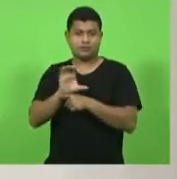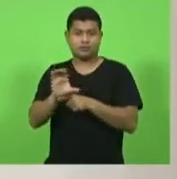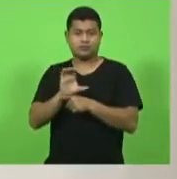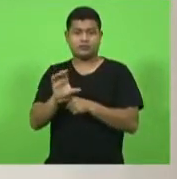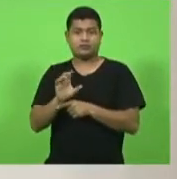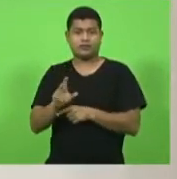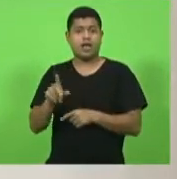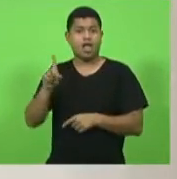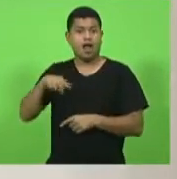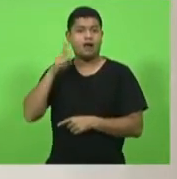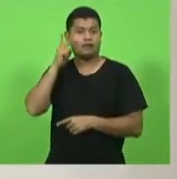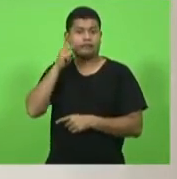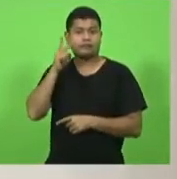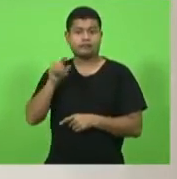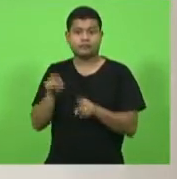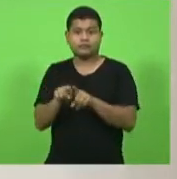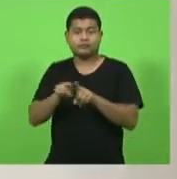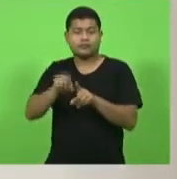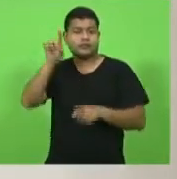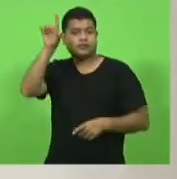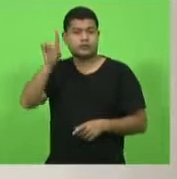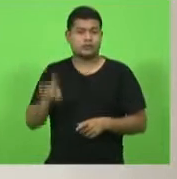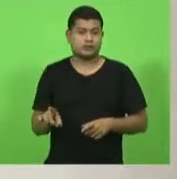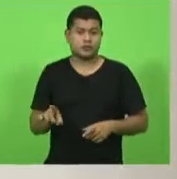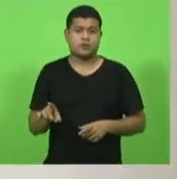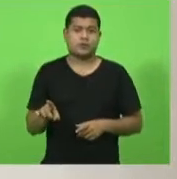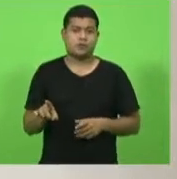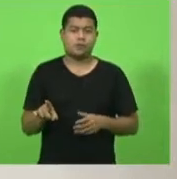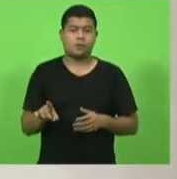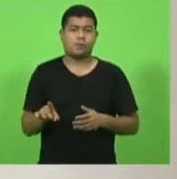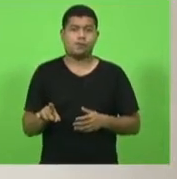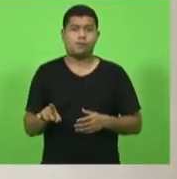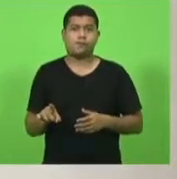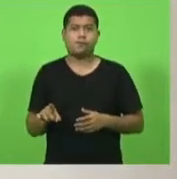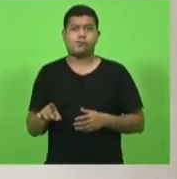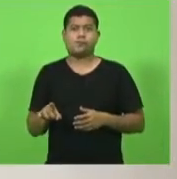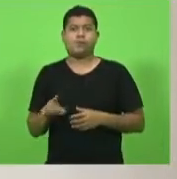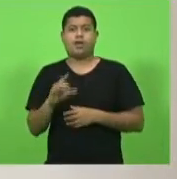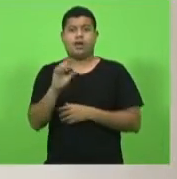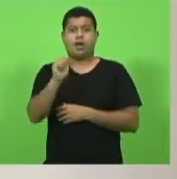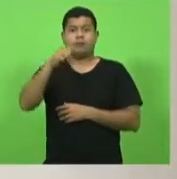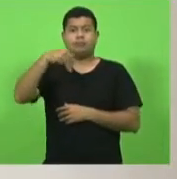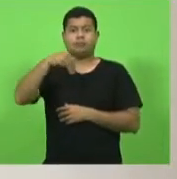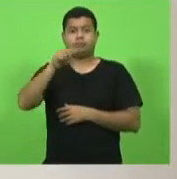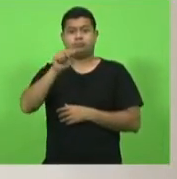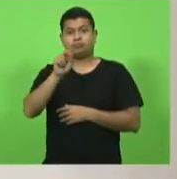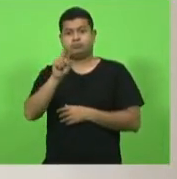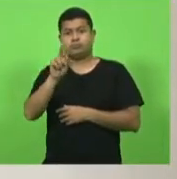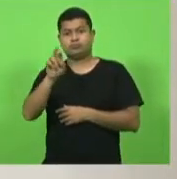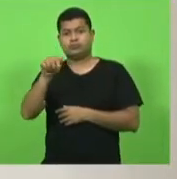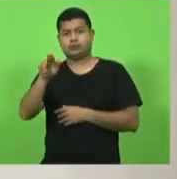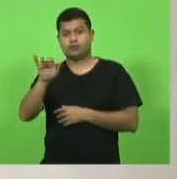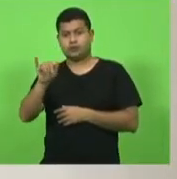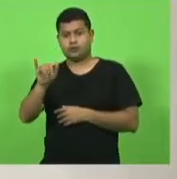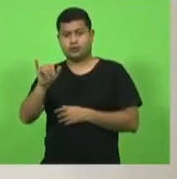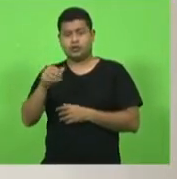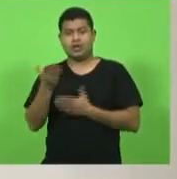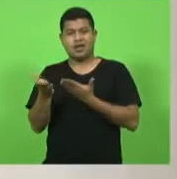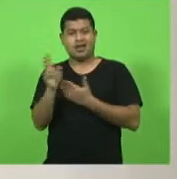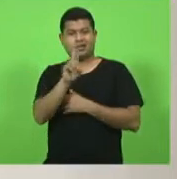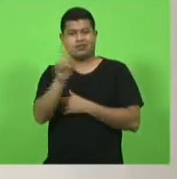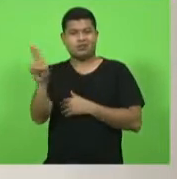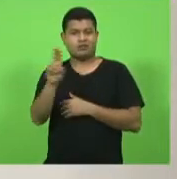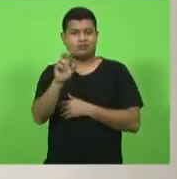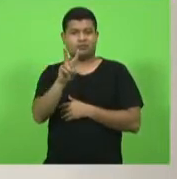era diretor do da Murk que é Waldir Tagliar também na